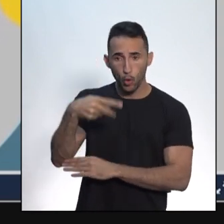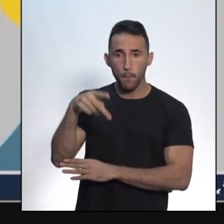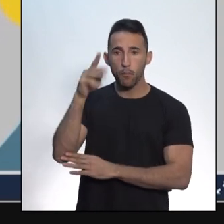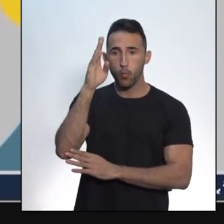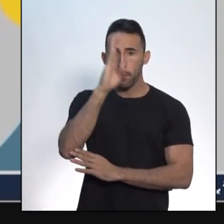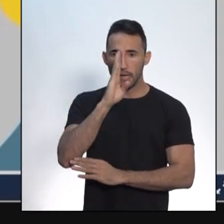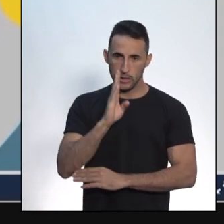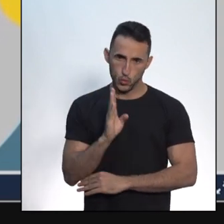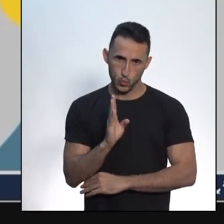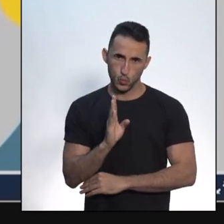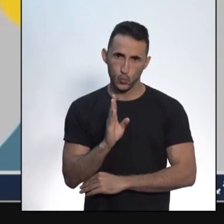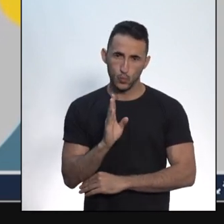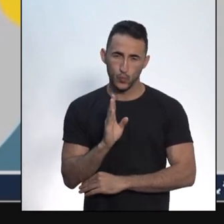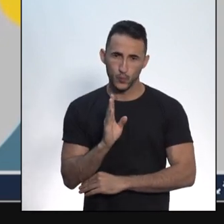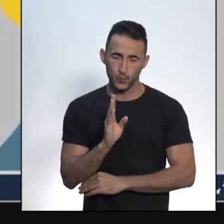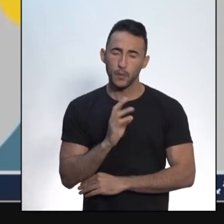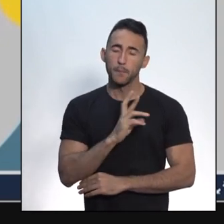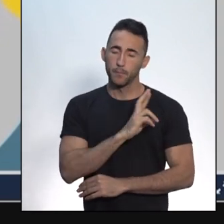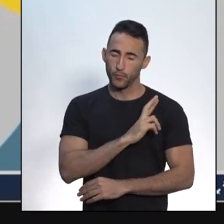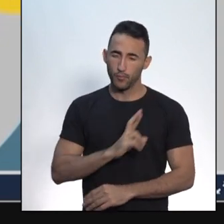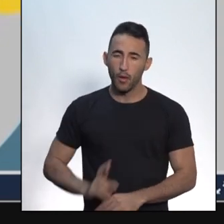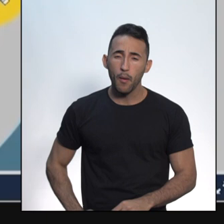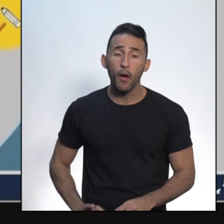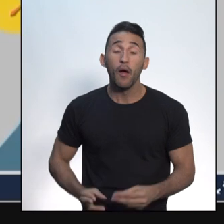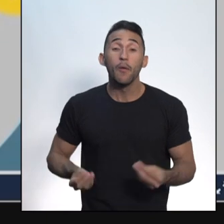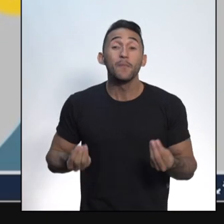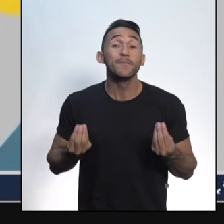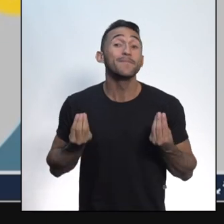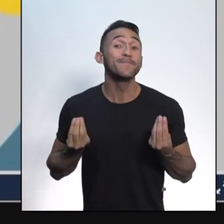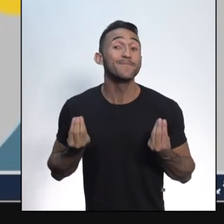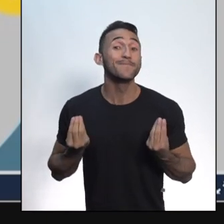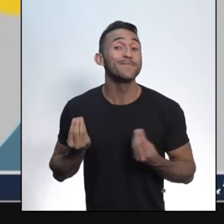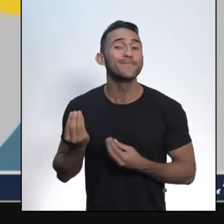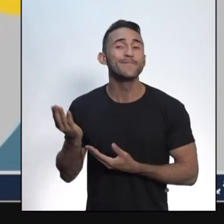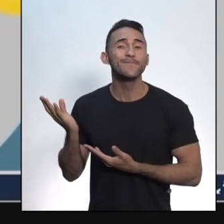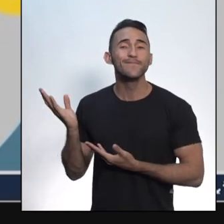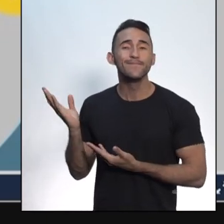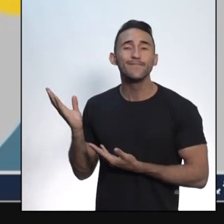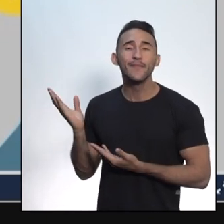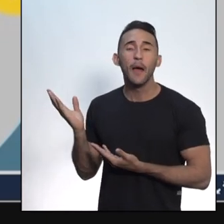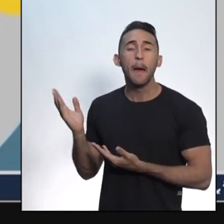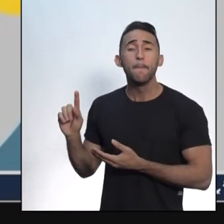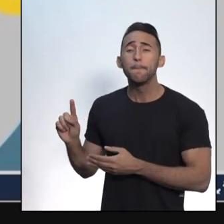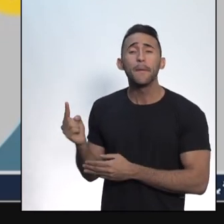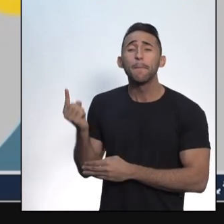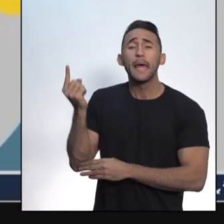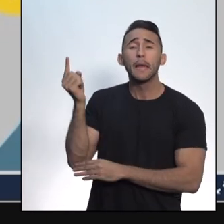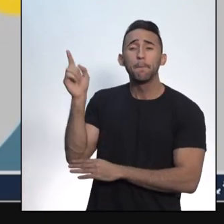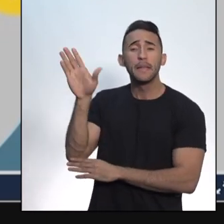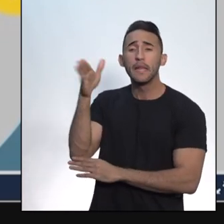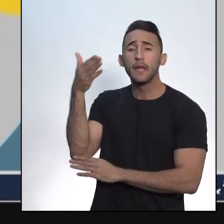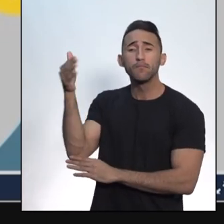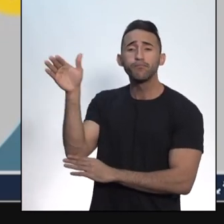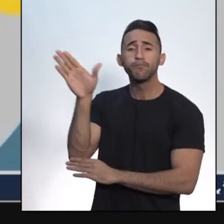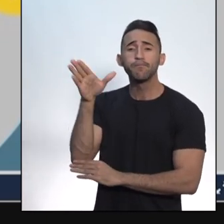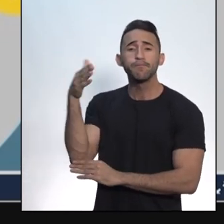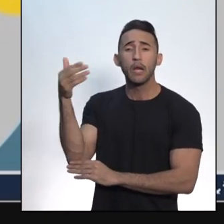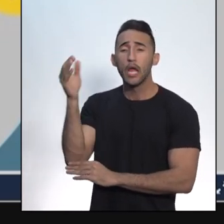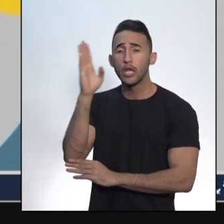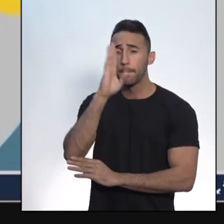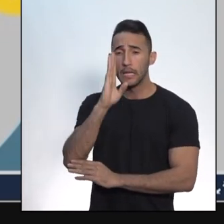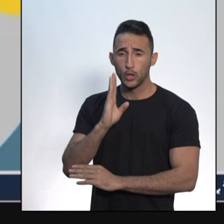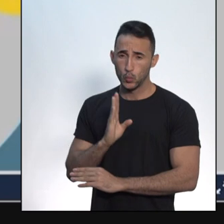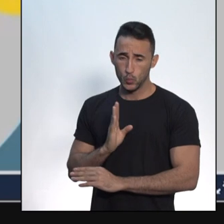história do Brasil republicano, exatamente isto. A primeira bandeira da história do Brasil